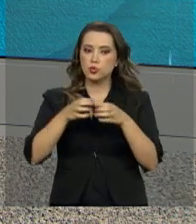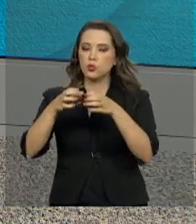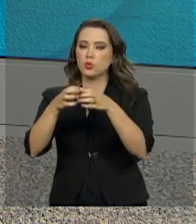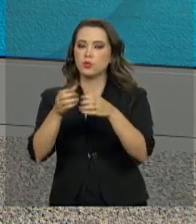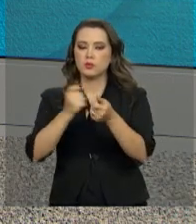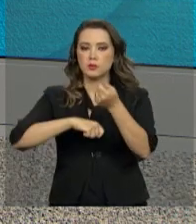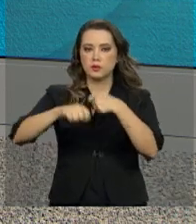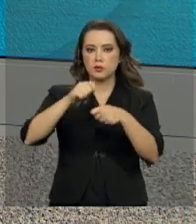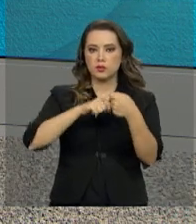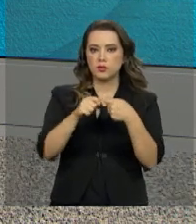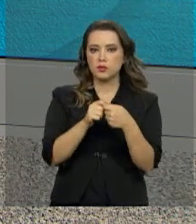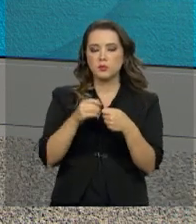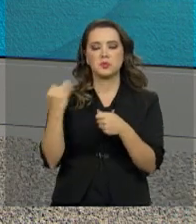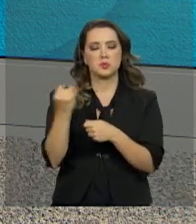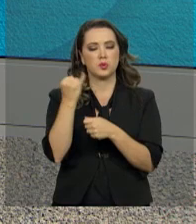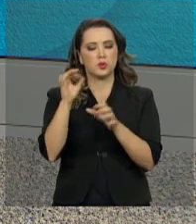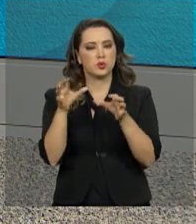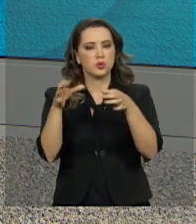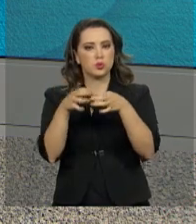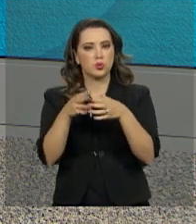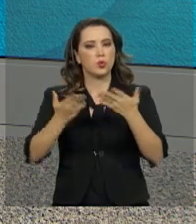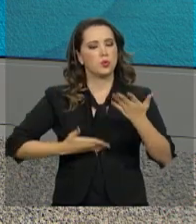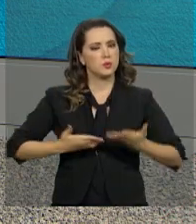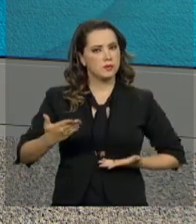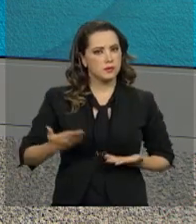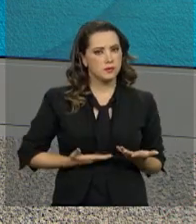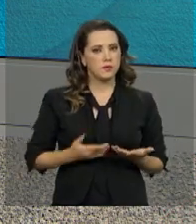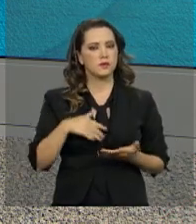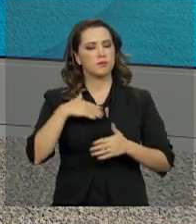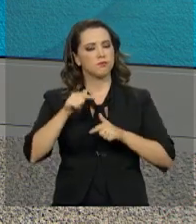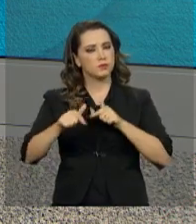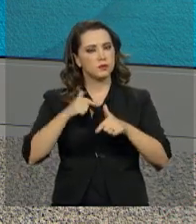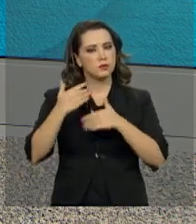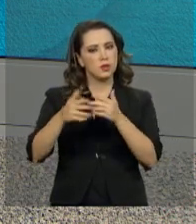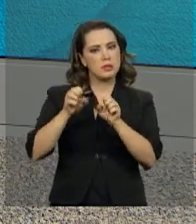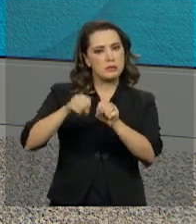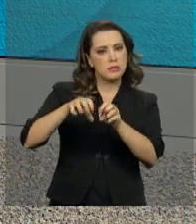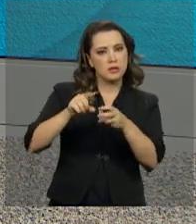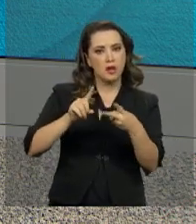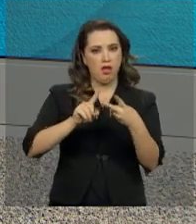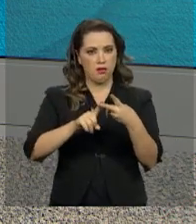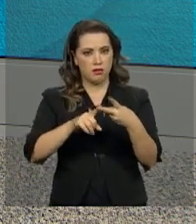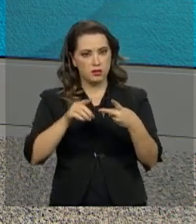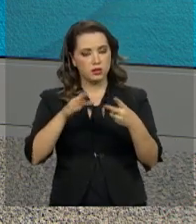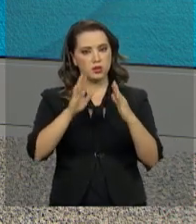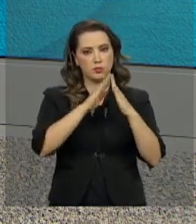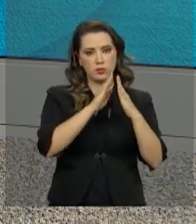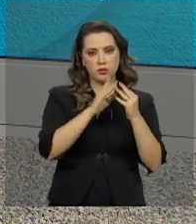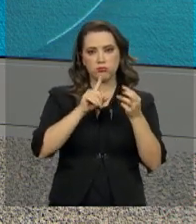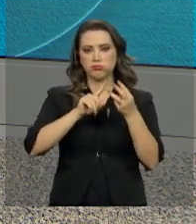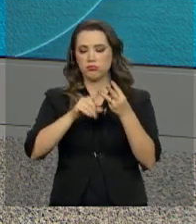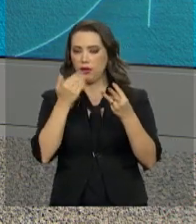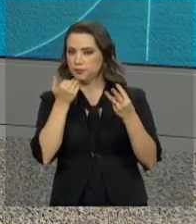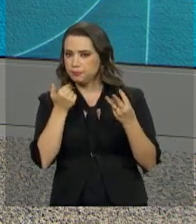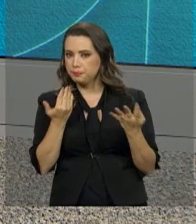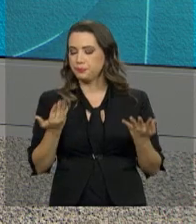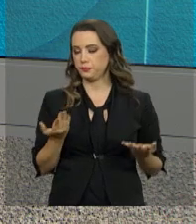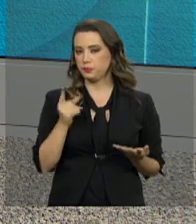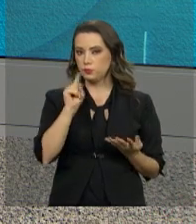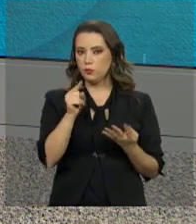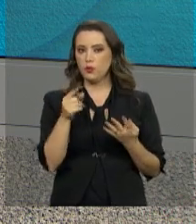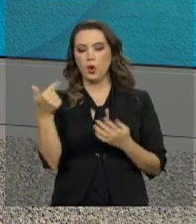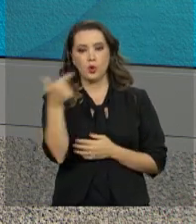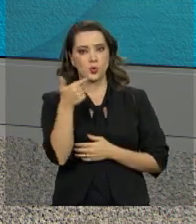da economia, com destaque para o setor de serviços, em atividades como ensino, serviços de alojamento e alimentação. O